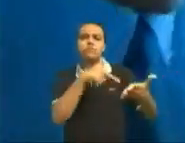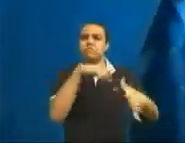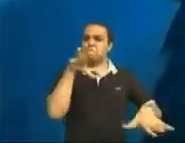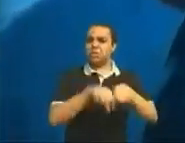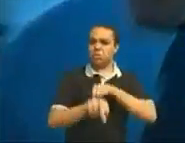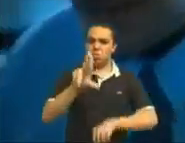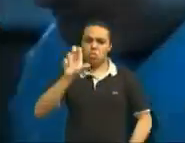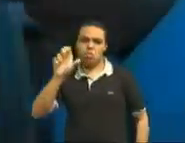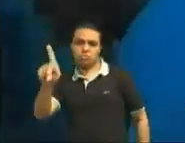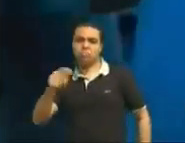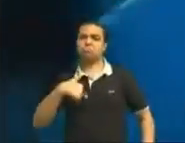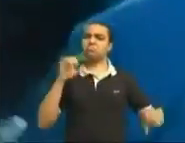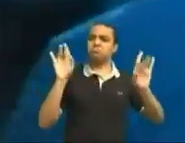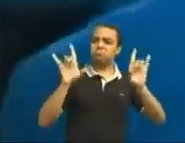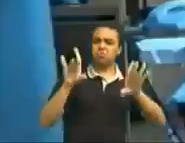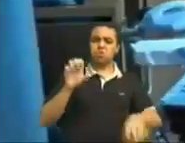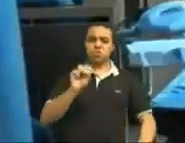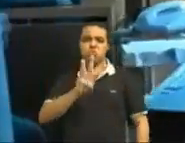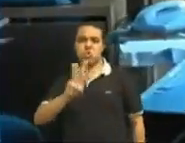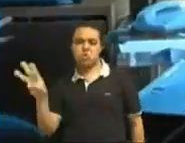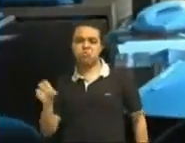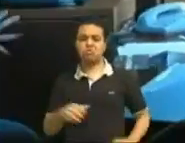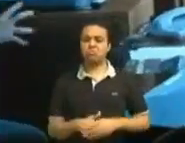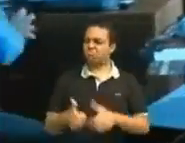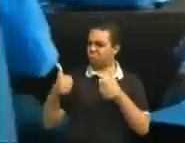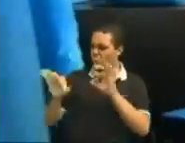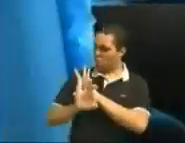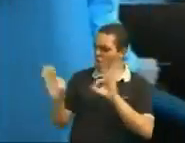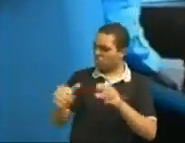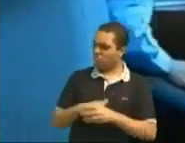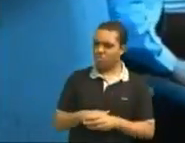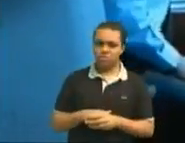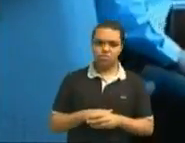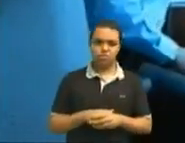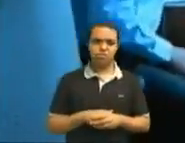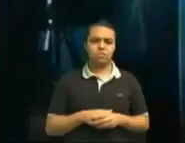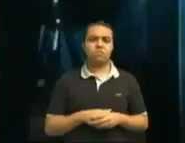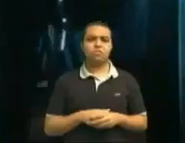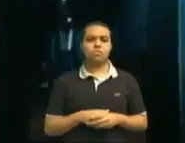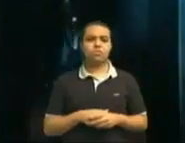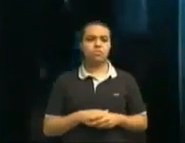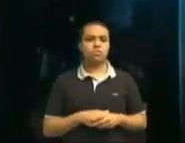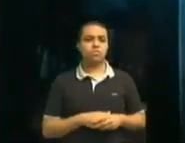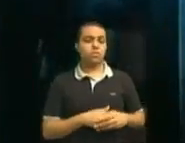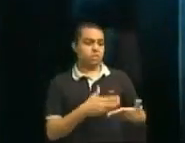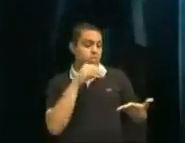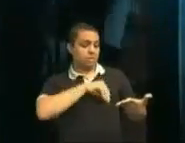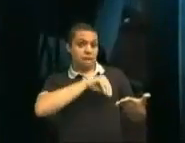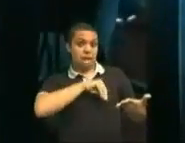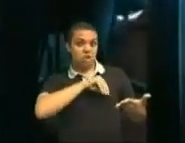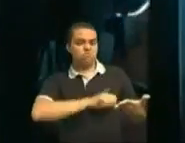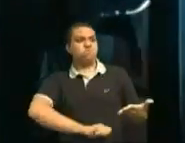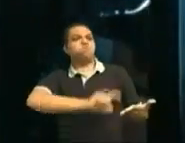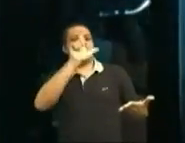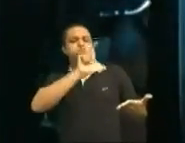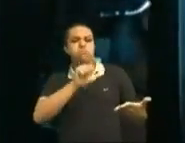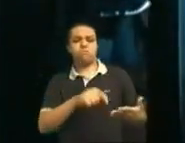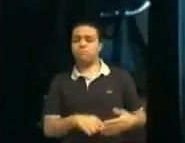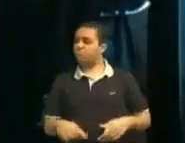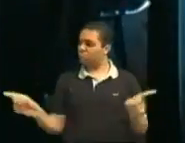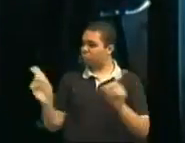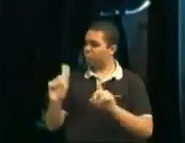na USP, especialização em software. Contratura, né? Negativo. Ganhava uma fortuna? Nada.